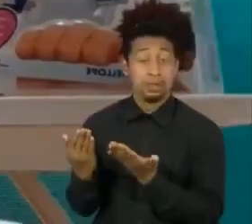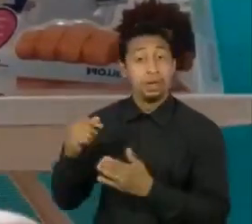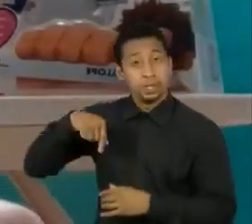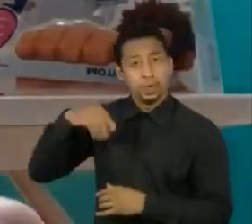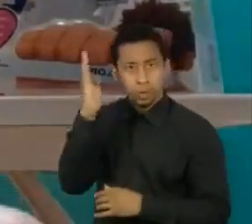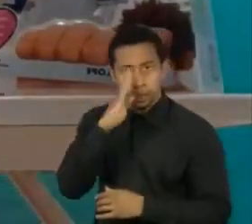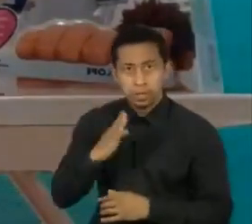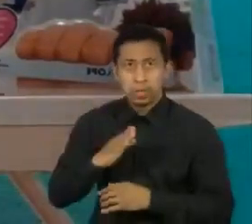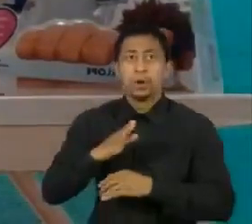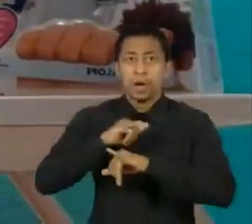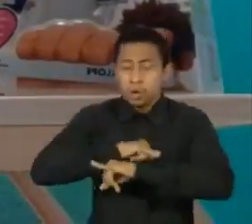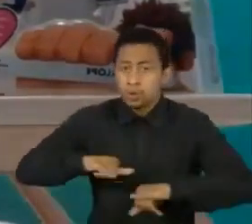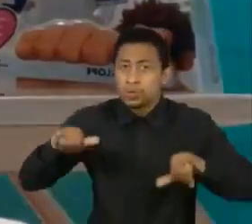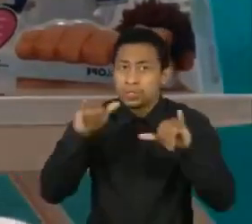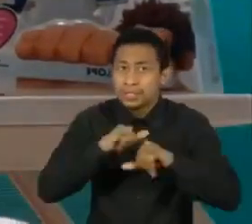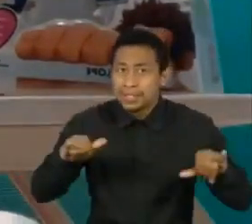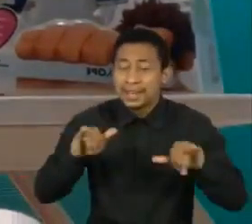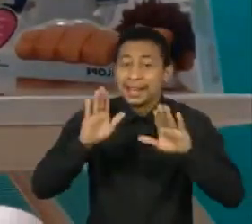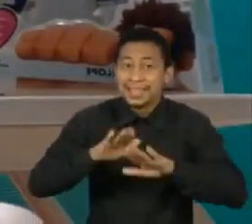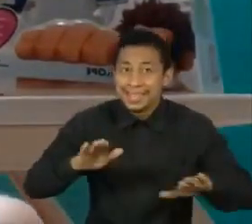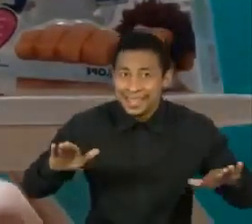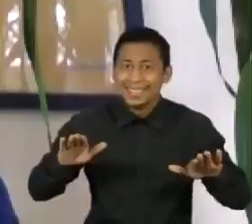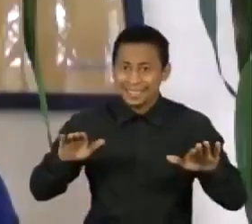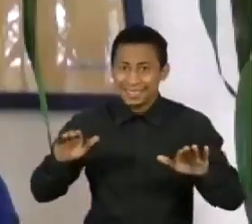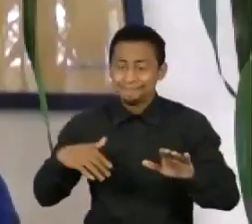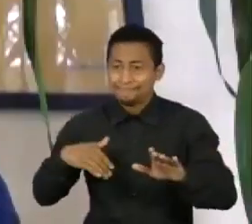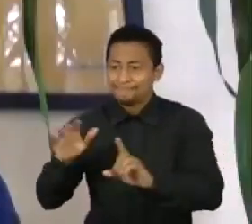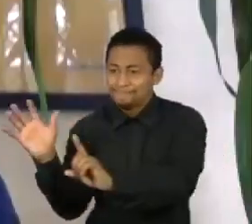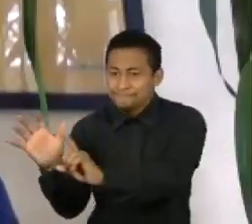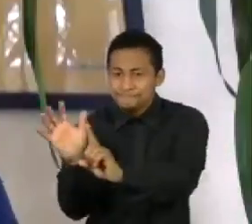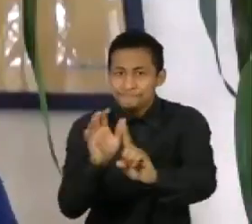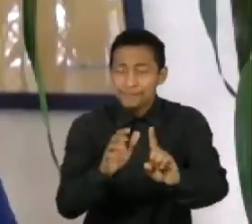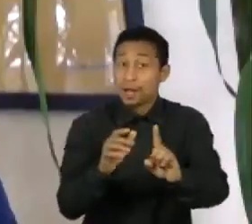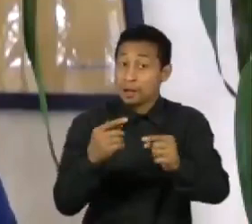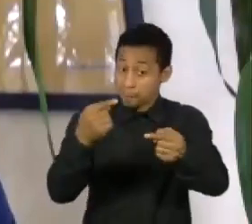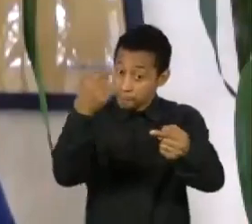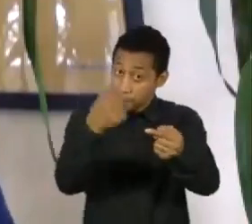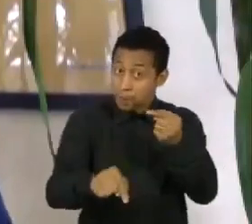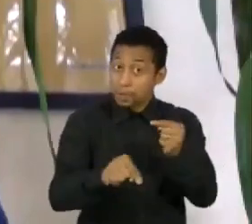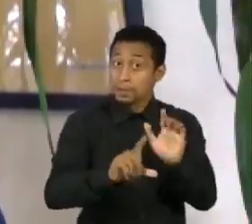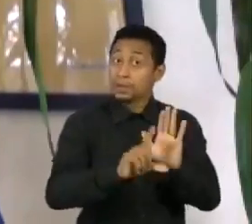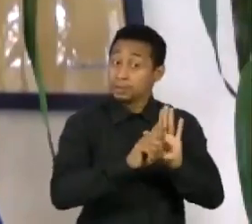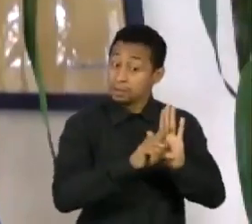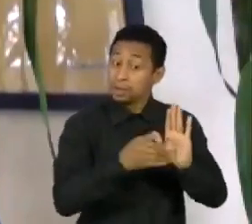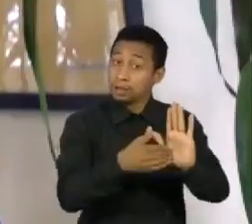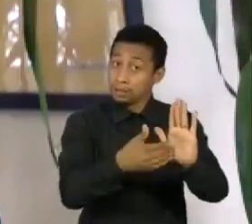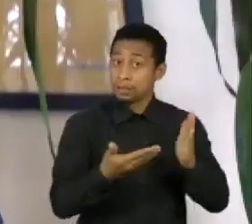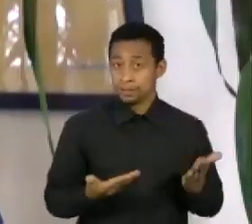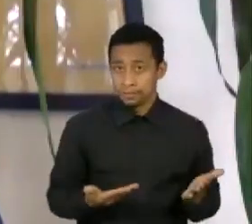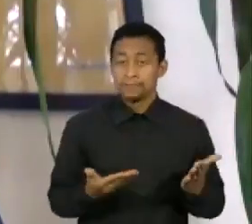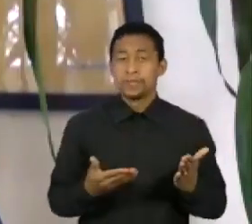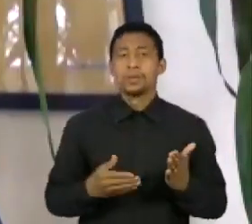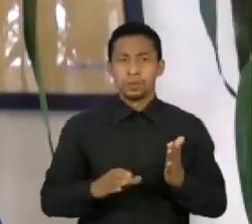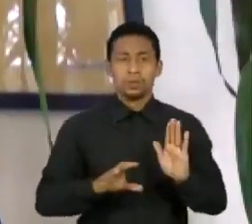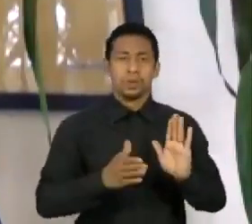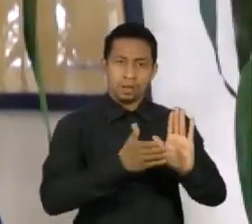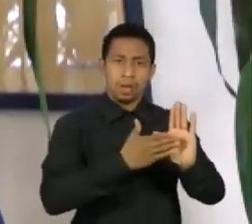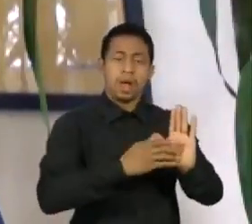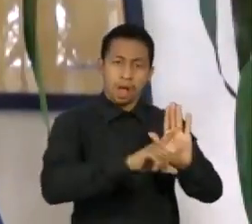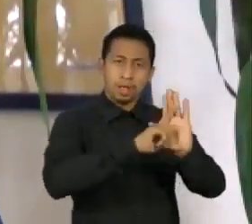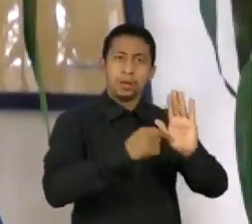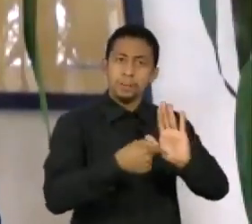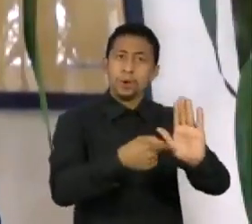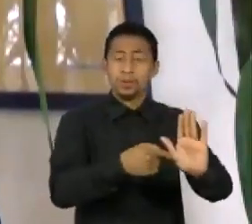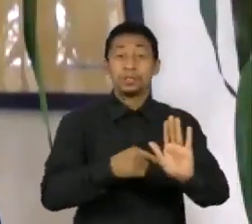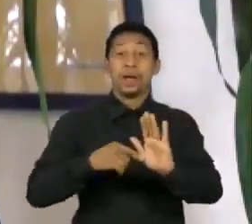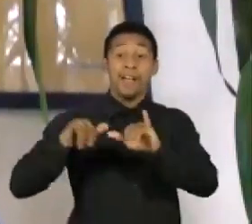anunciar produtos para esse público é proibido. O Código de Defesa do Consumidor, que diz que é abusiva qualquer tipo de